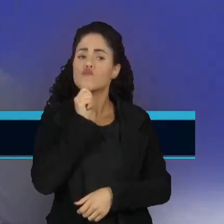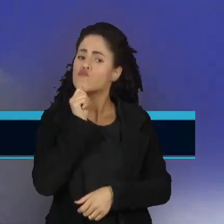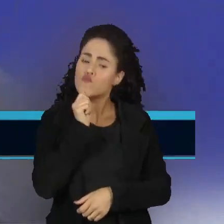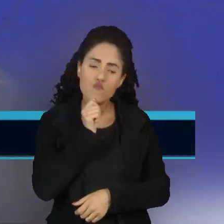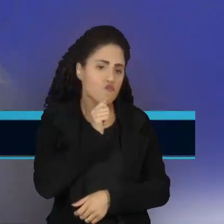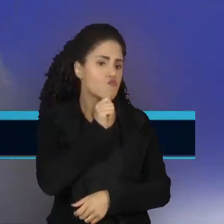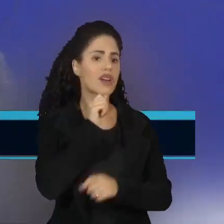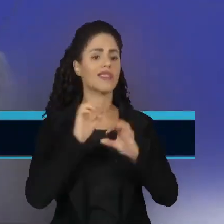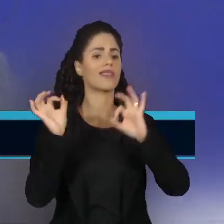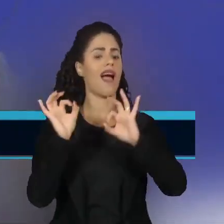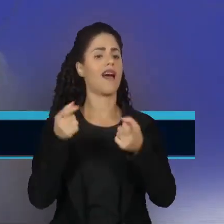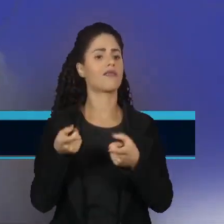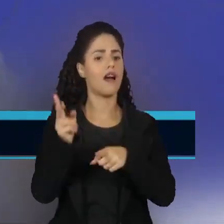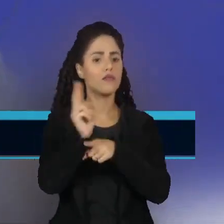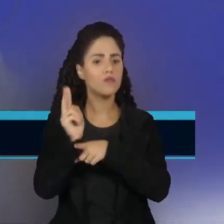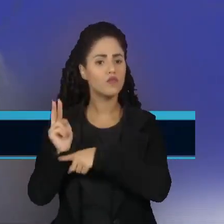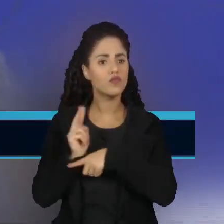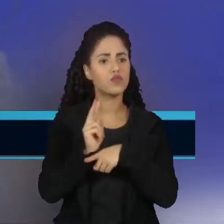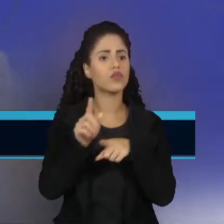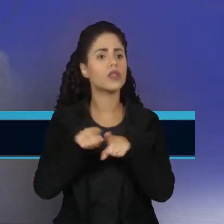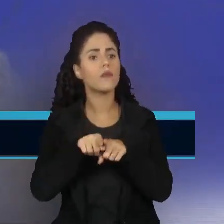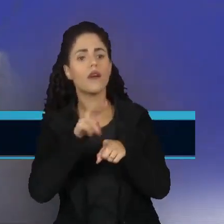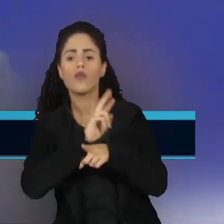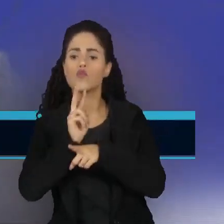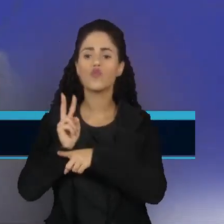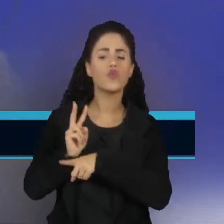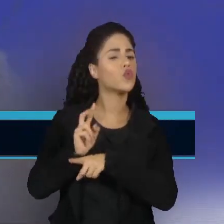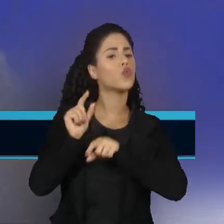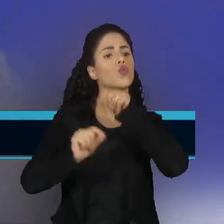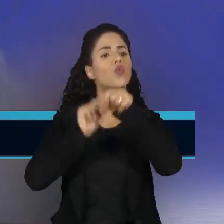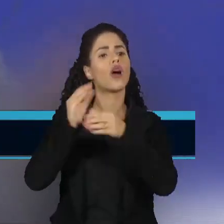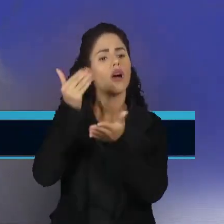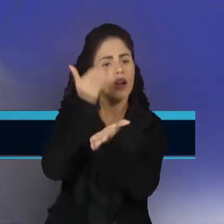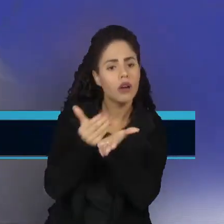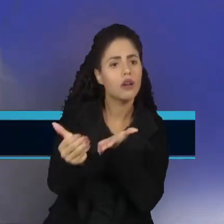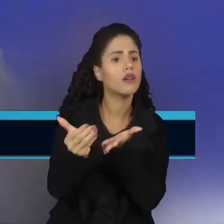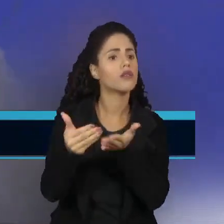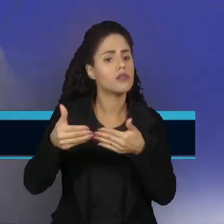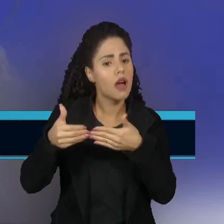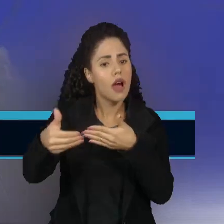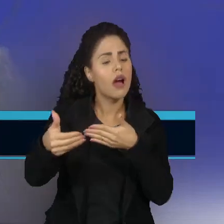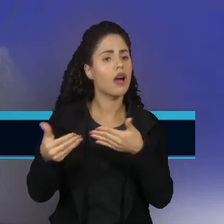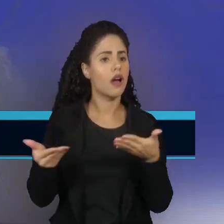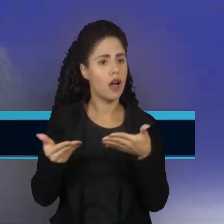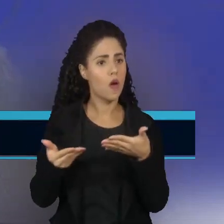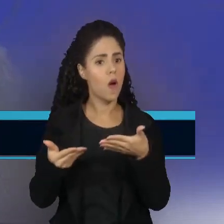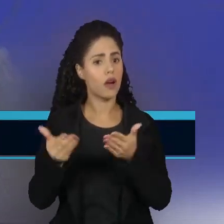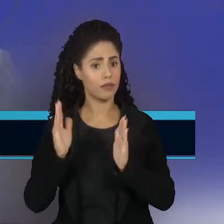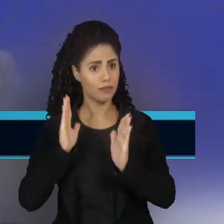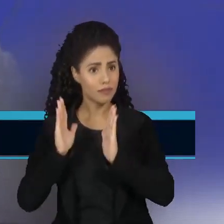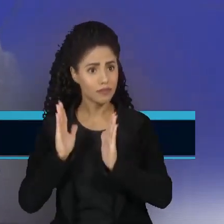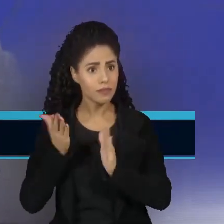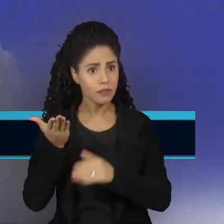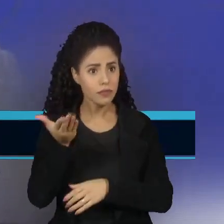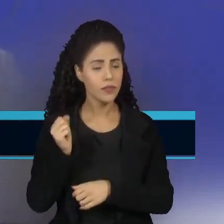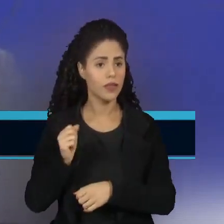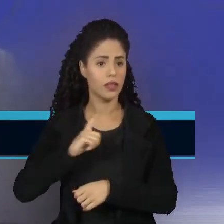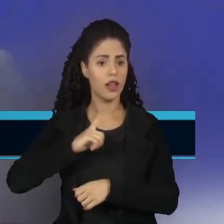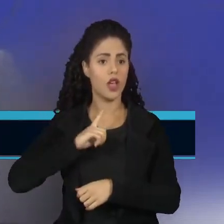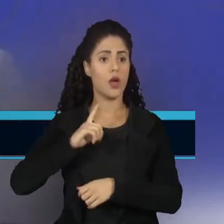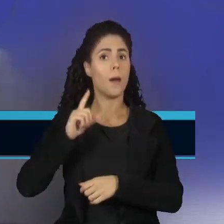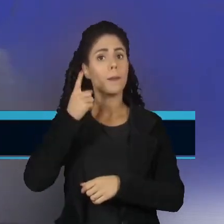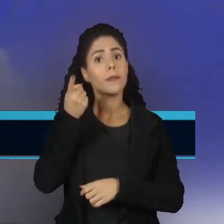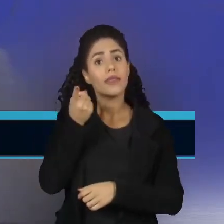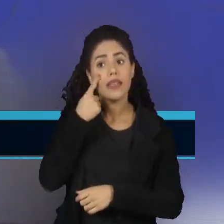adotadas, fiscalização e acompanhamento do que vai acontecer daqui para frente, nesse processo, para que